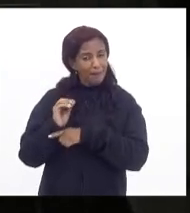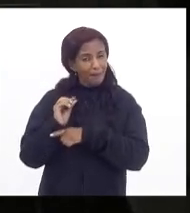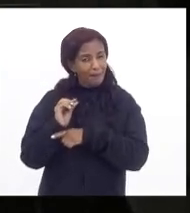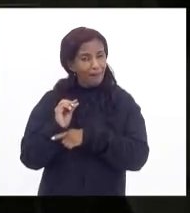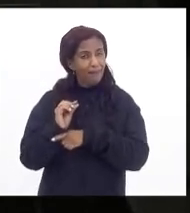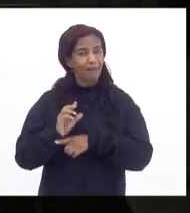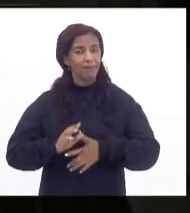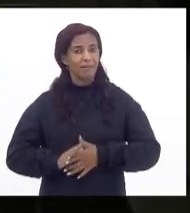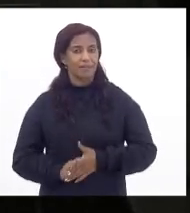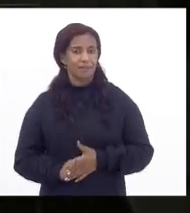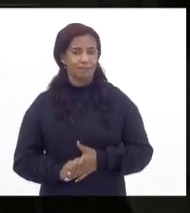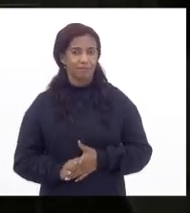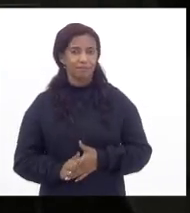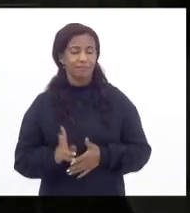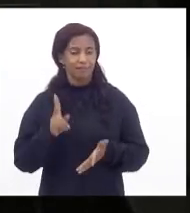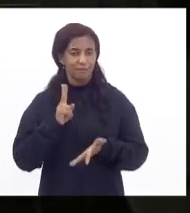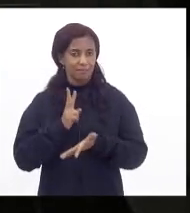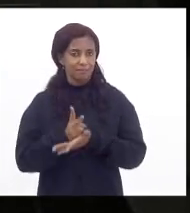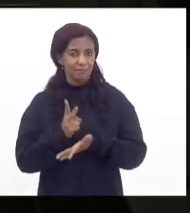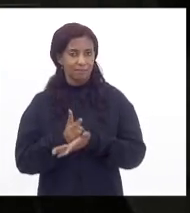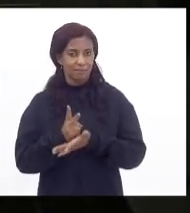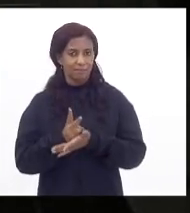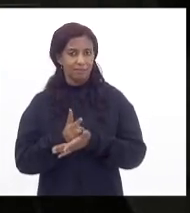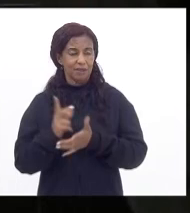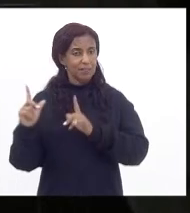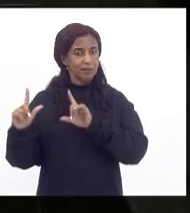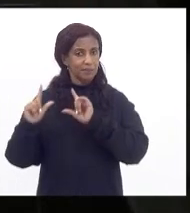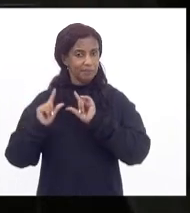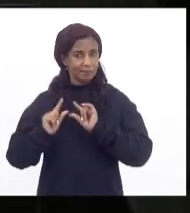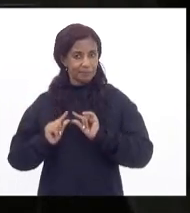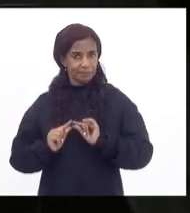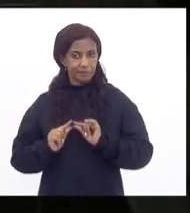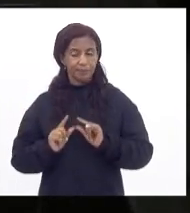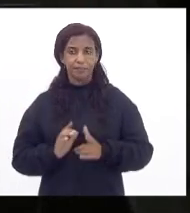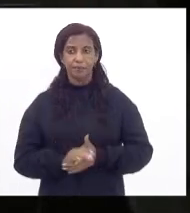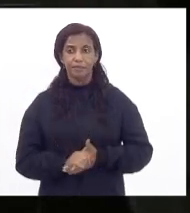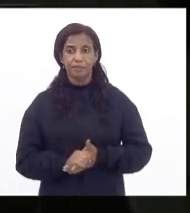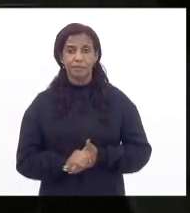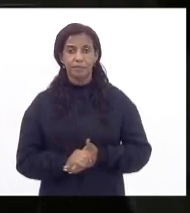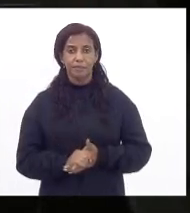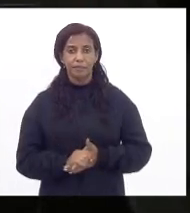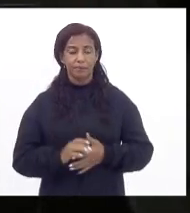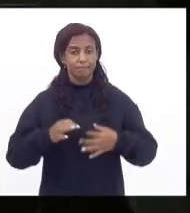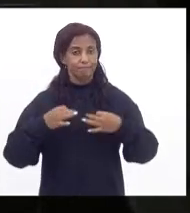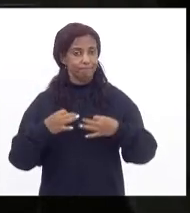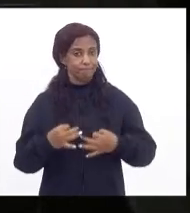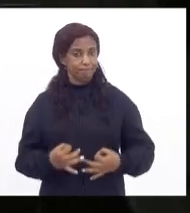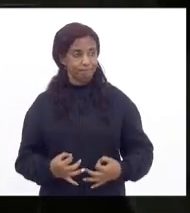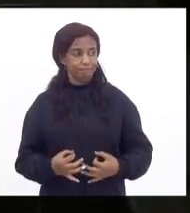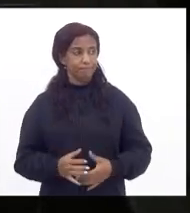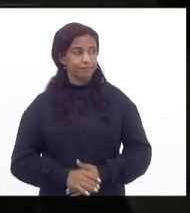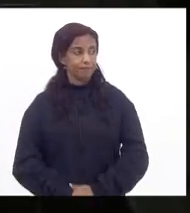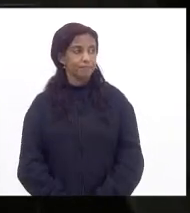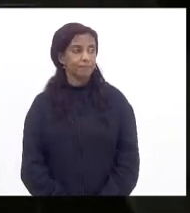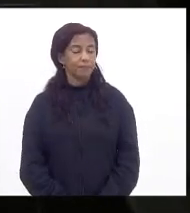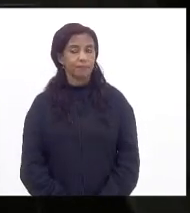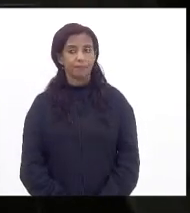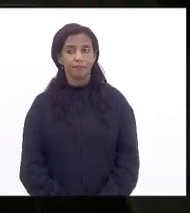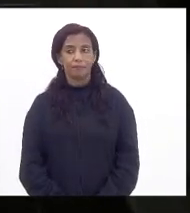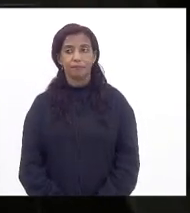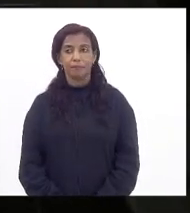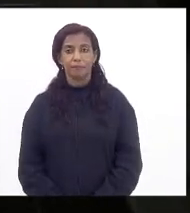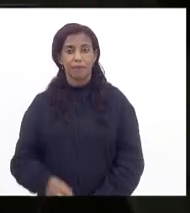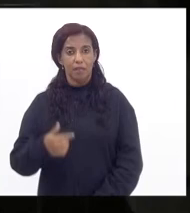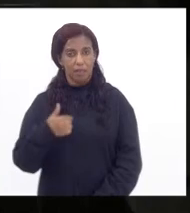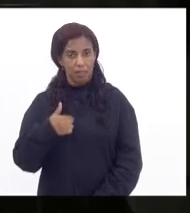seria sempre no mínimo prudente prudente eu